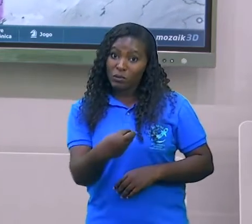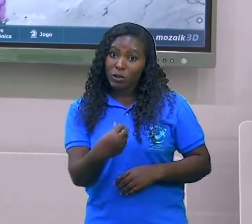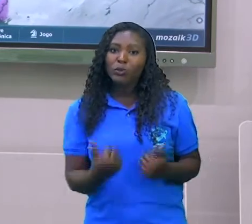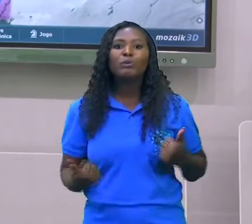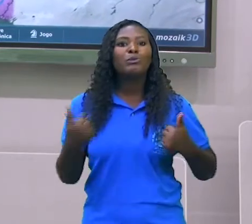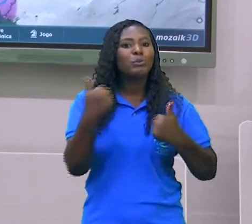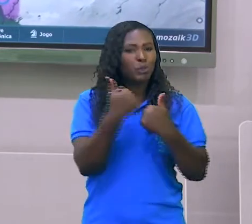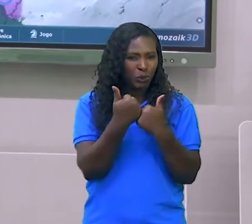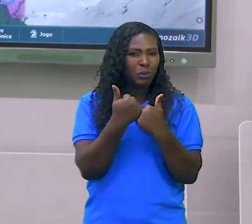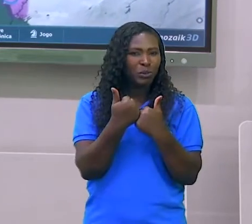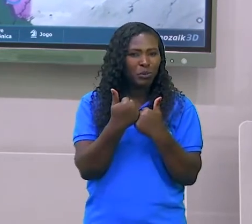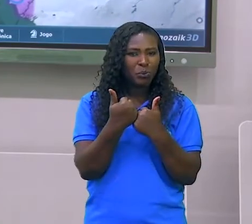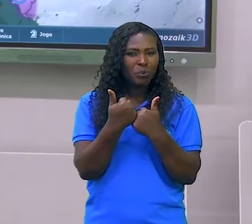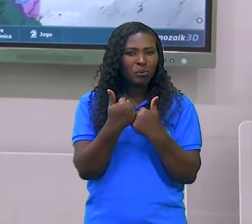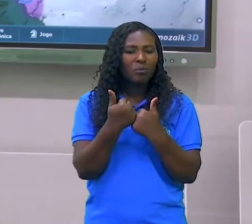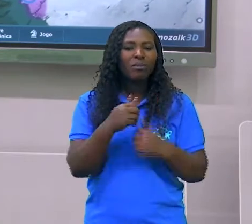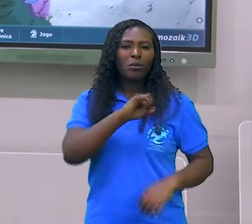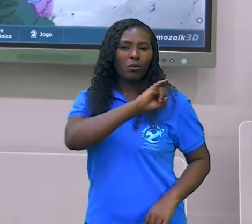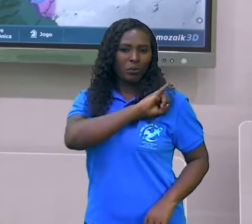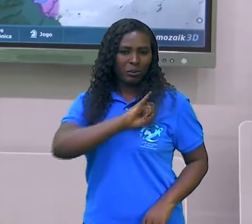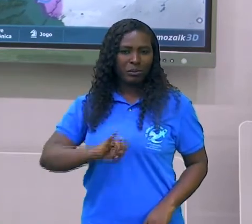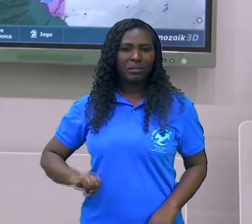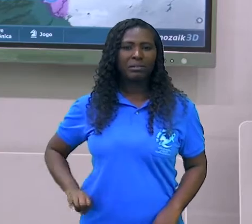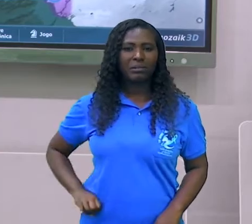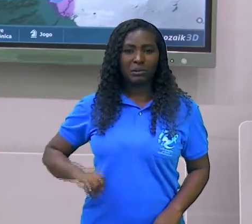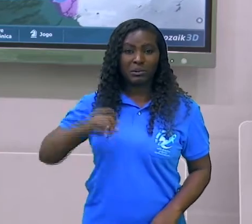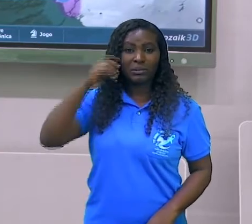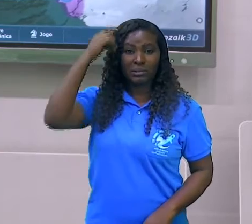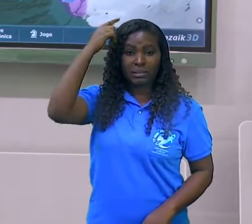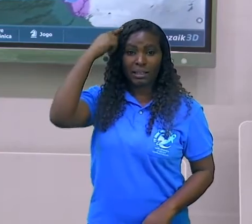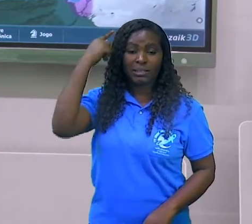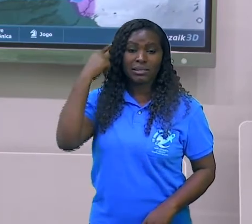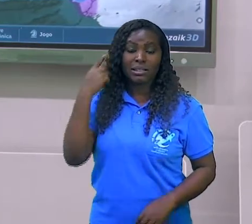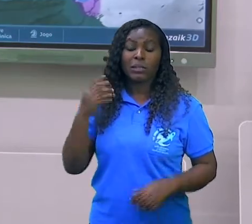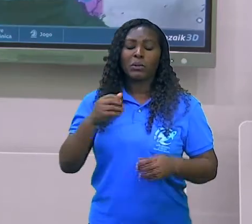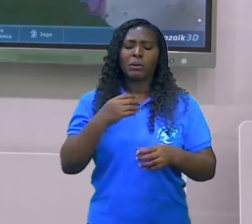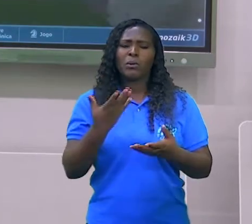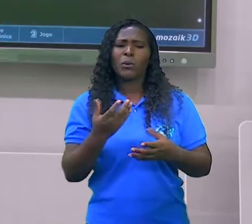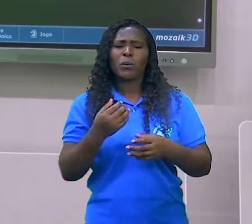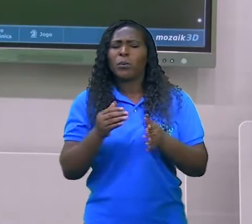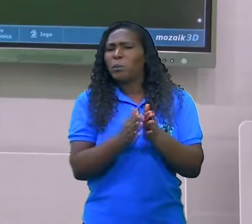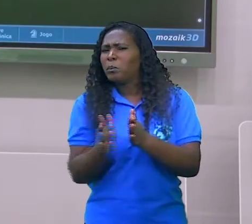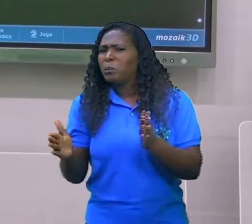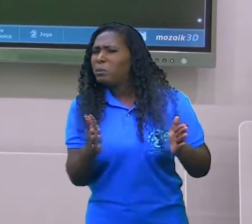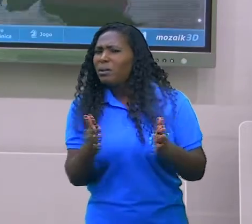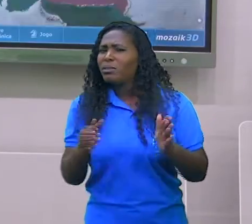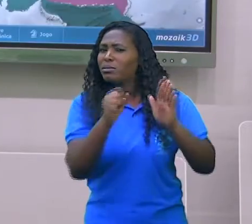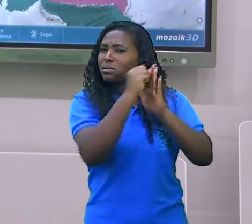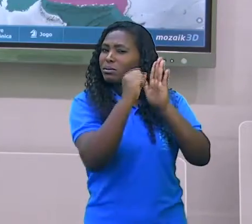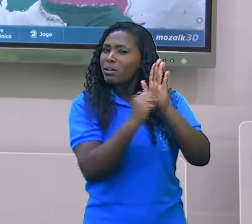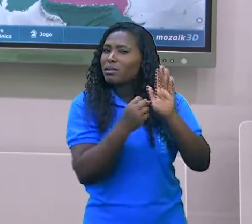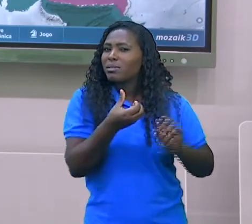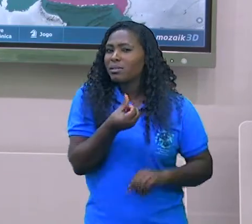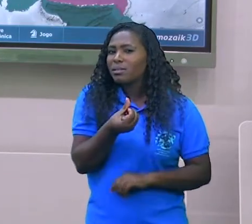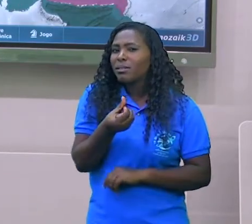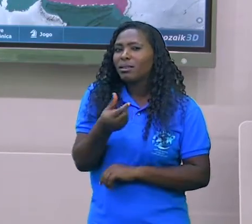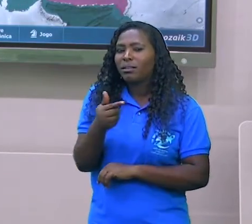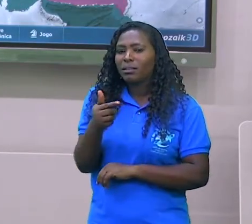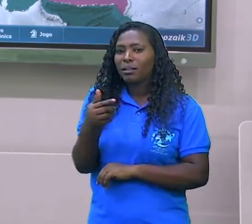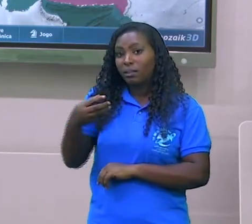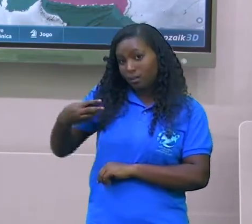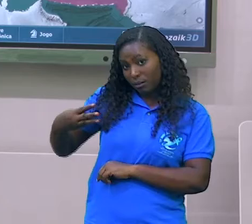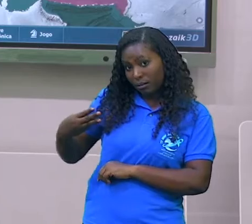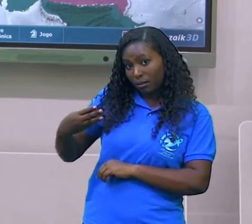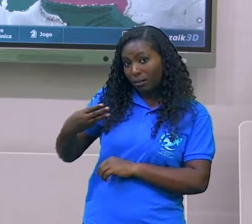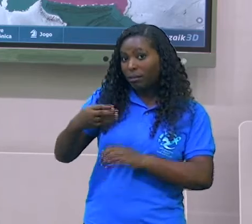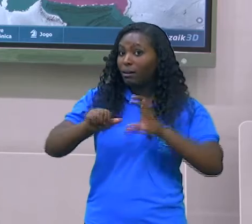a.C. Alexandre fora educado pela cultura